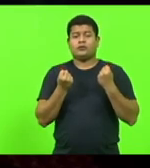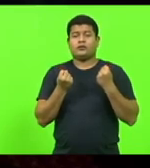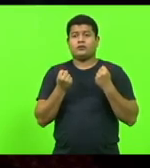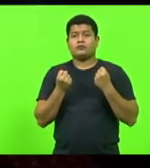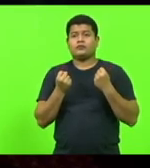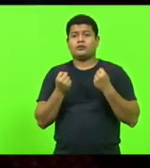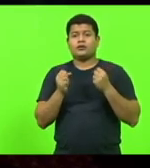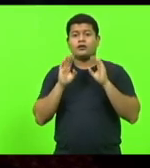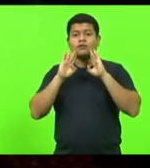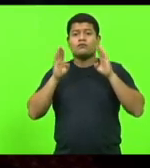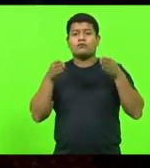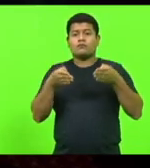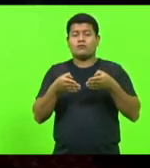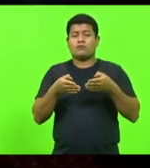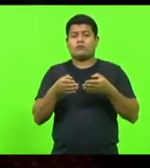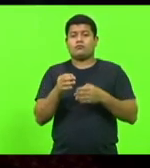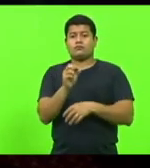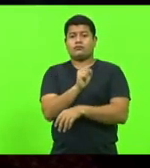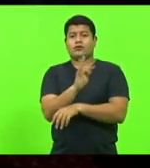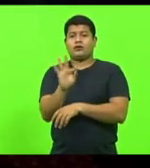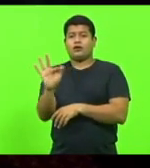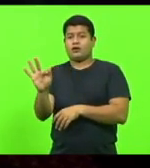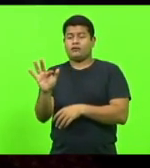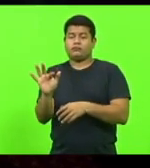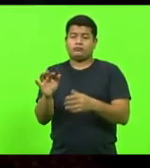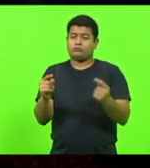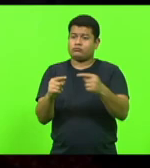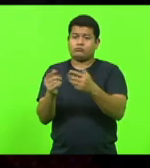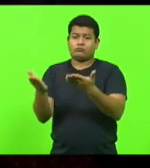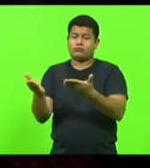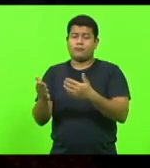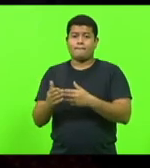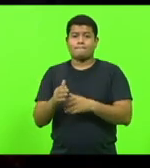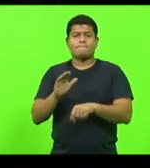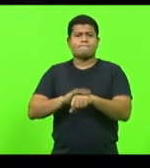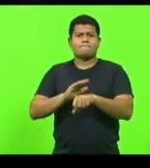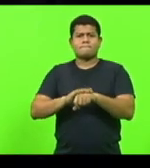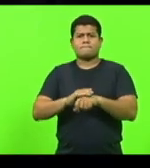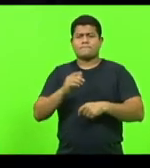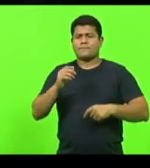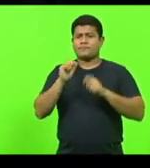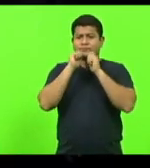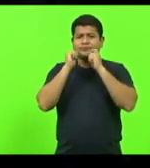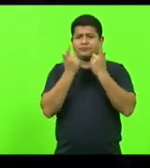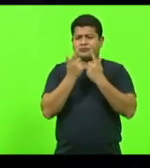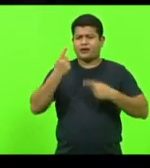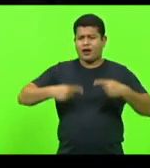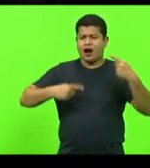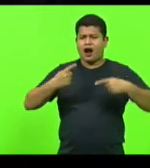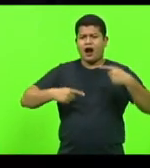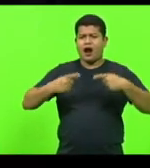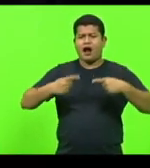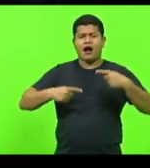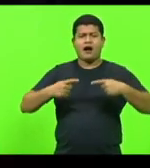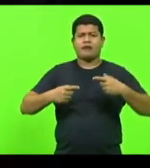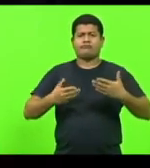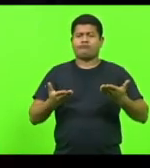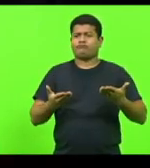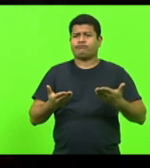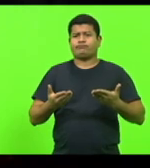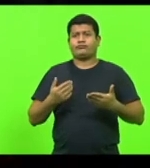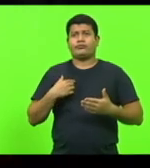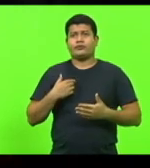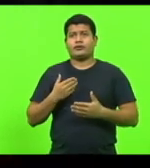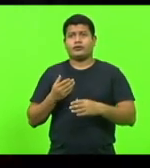Supremo Tribunal Federal em questão e não cabe à Assembleia deliberar sobre essa questão. Não vou nem entrar no